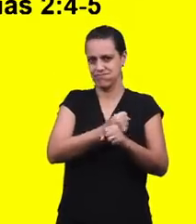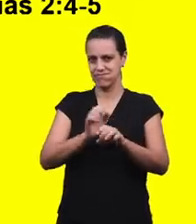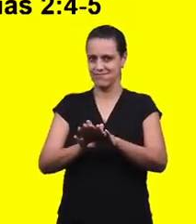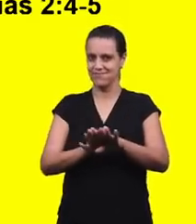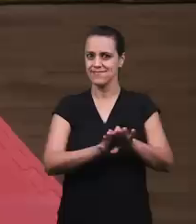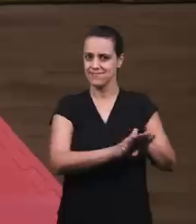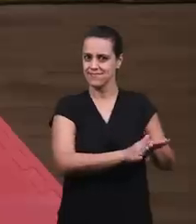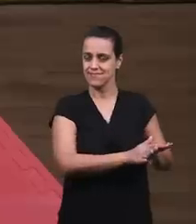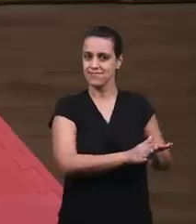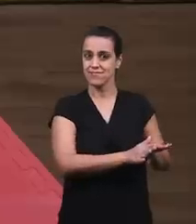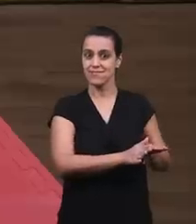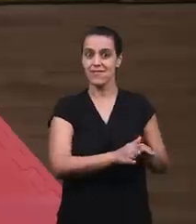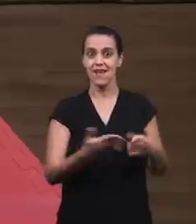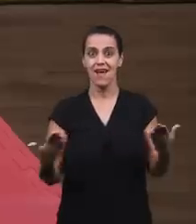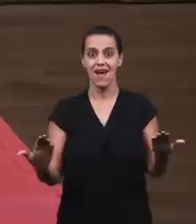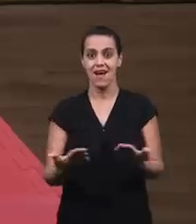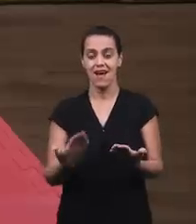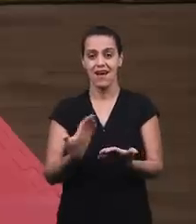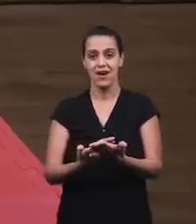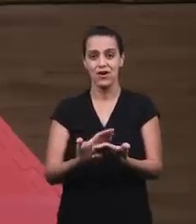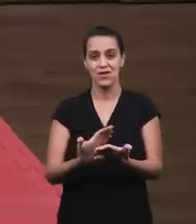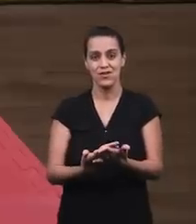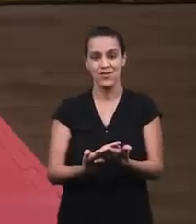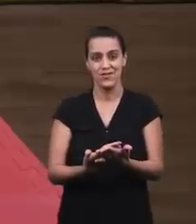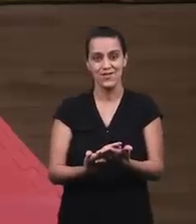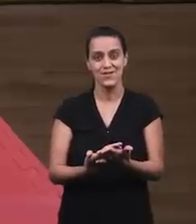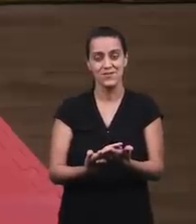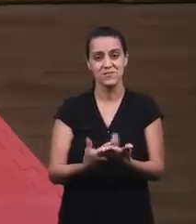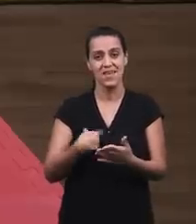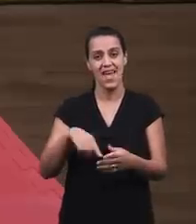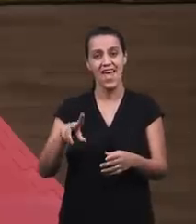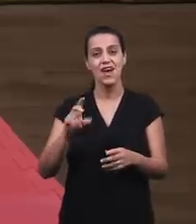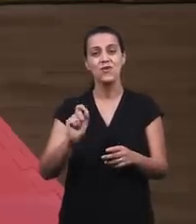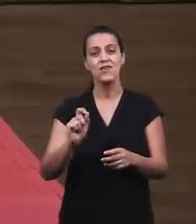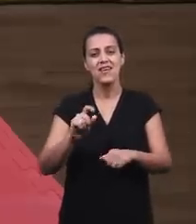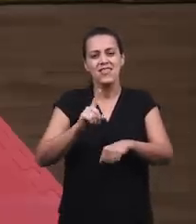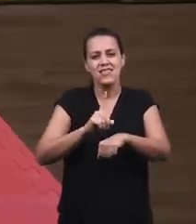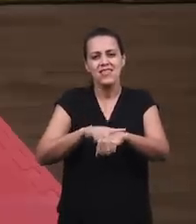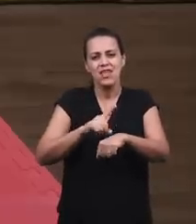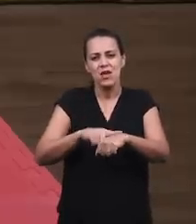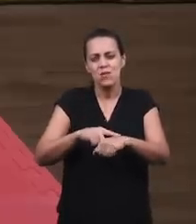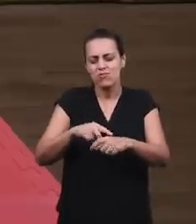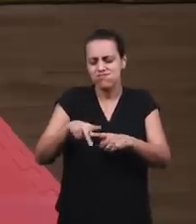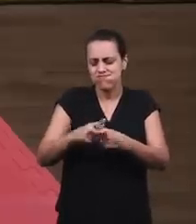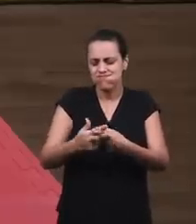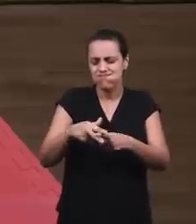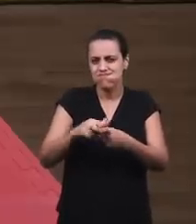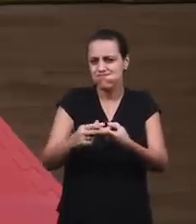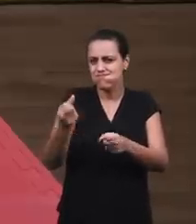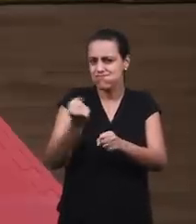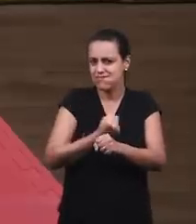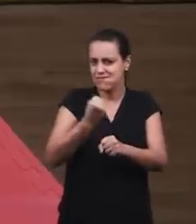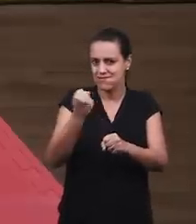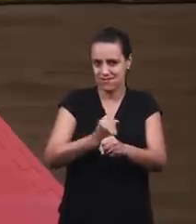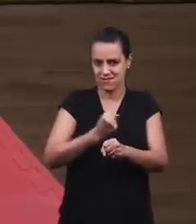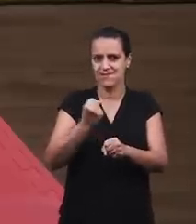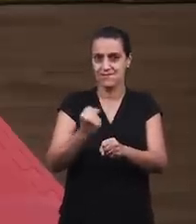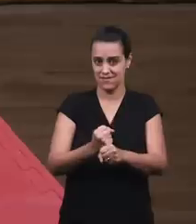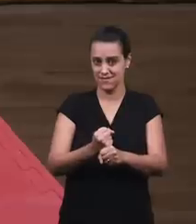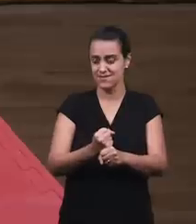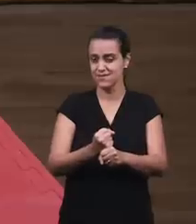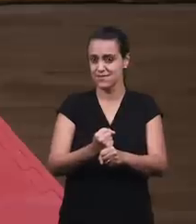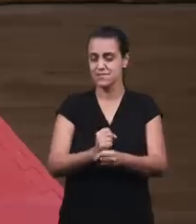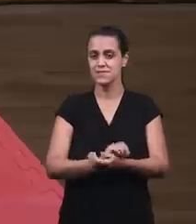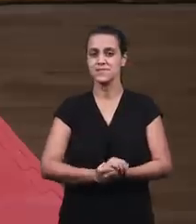Crianças, a nossa aula hoje é sobre tempo de restauração Nós vamos falar